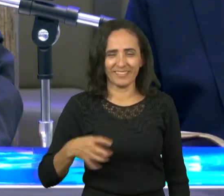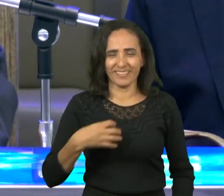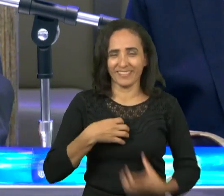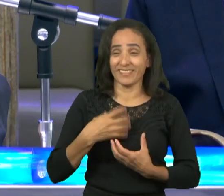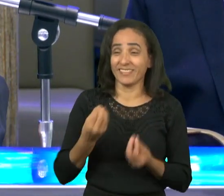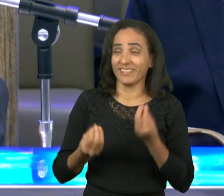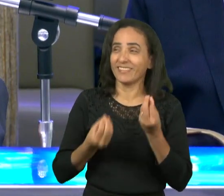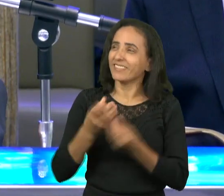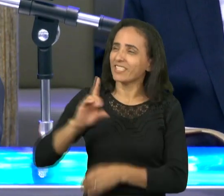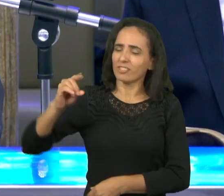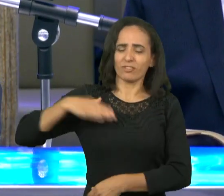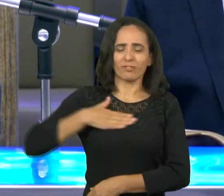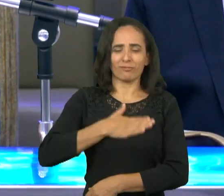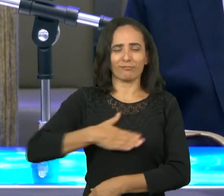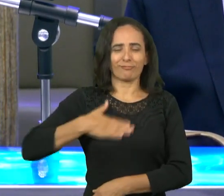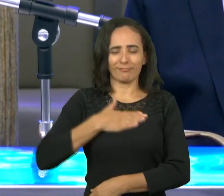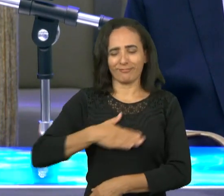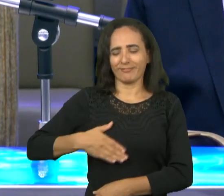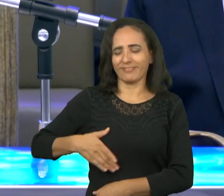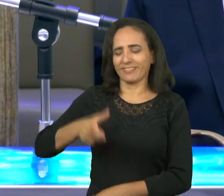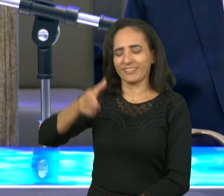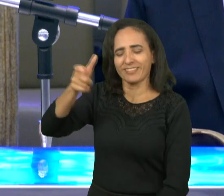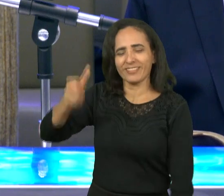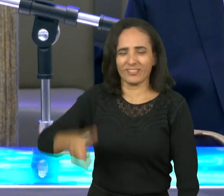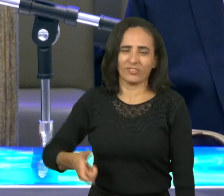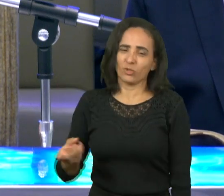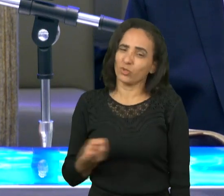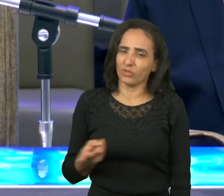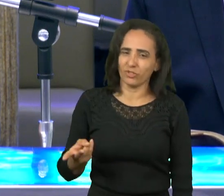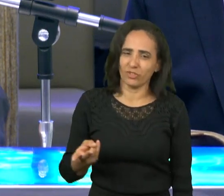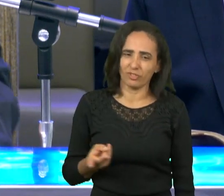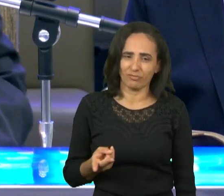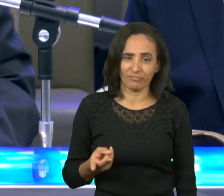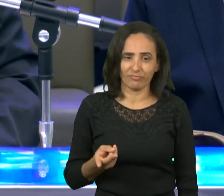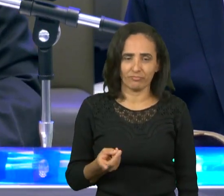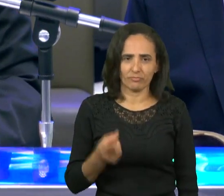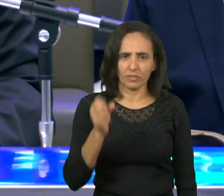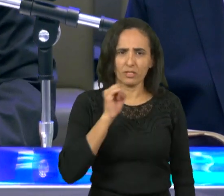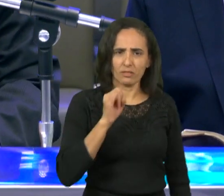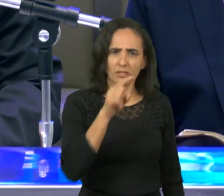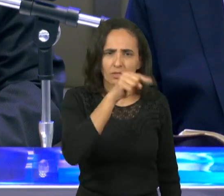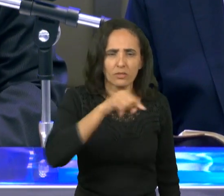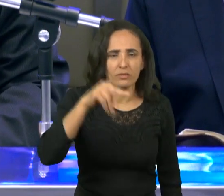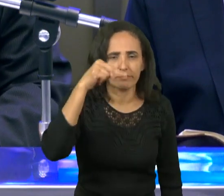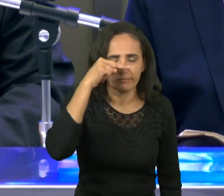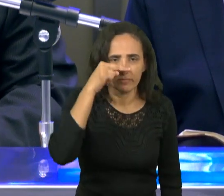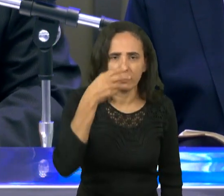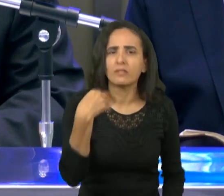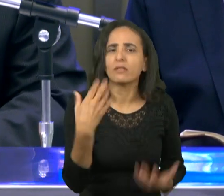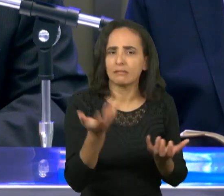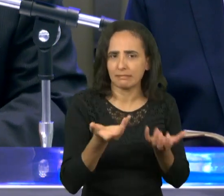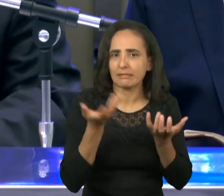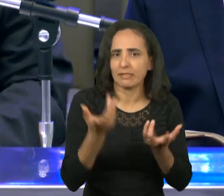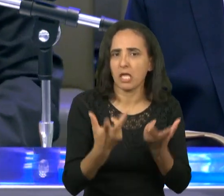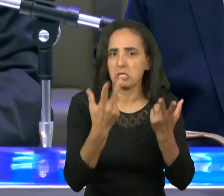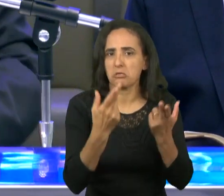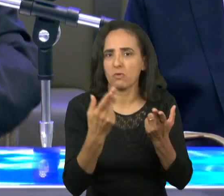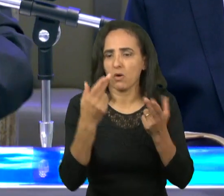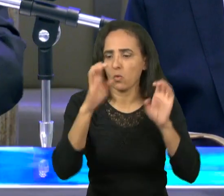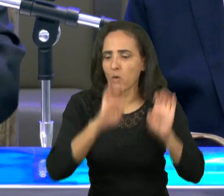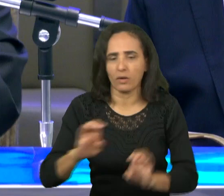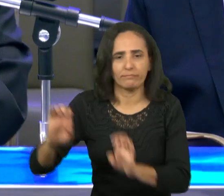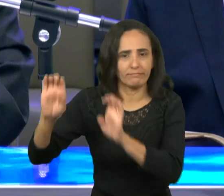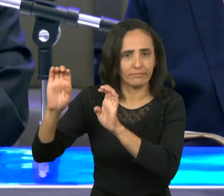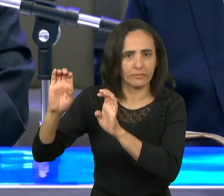achou graça Deus te agradou dele e se o crente quer ser como Enoque andar com